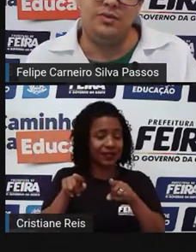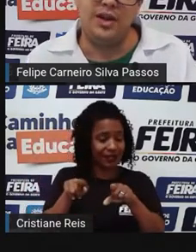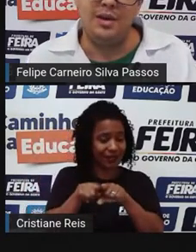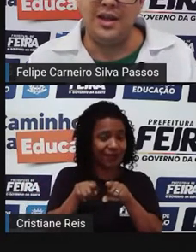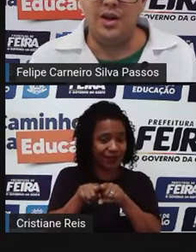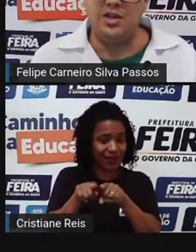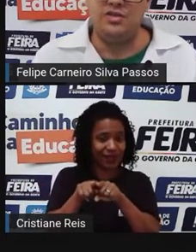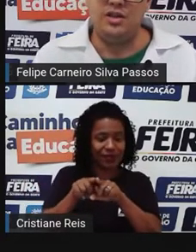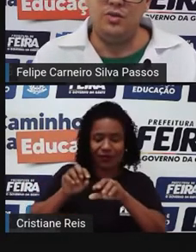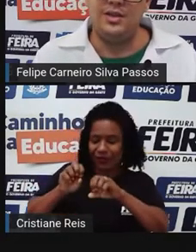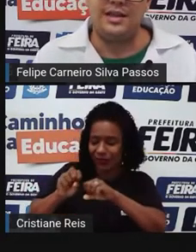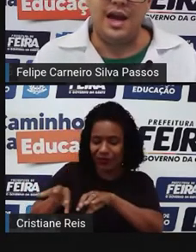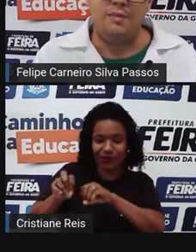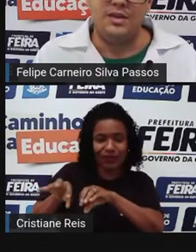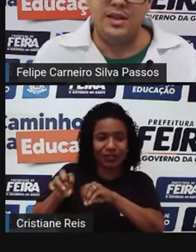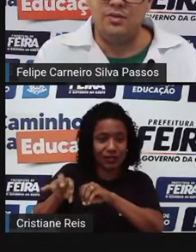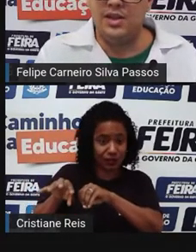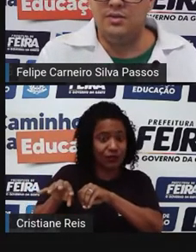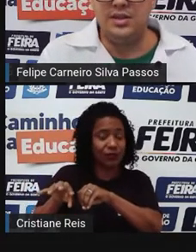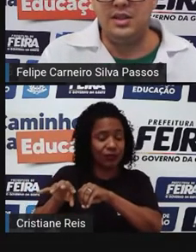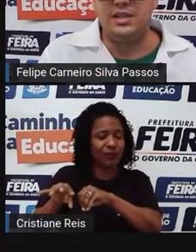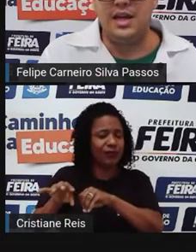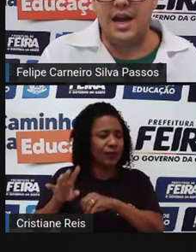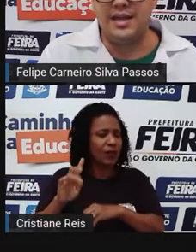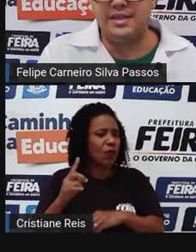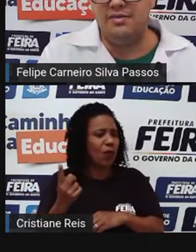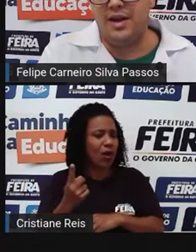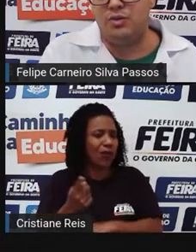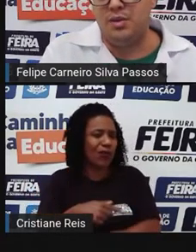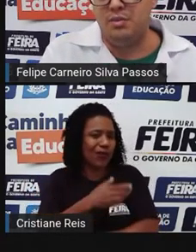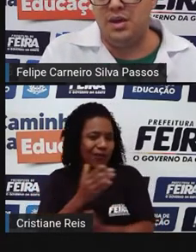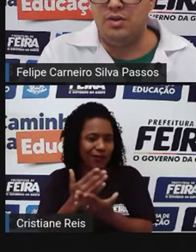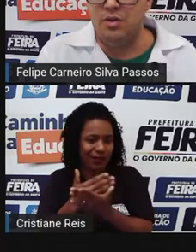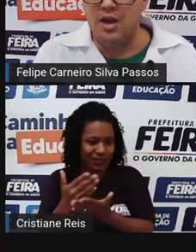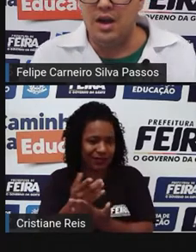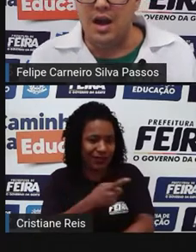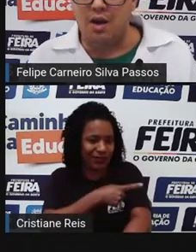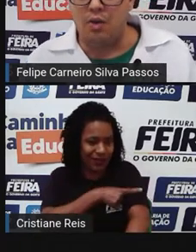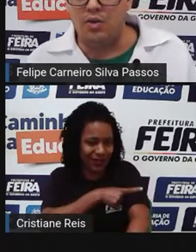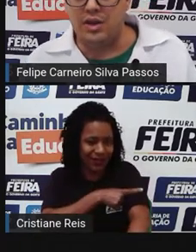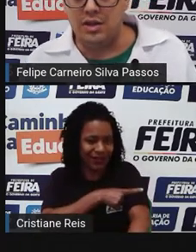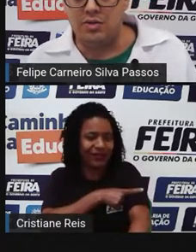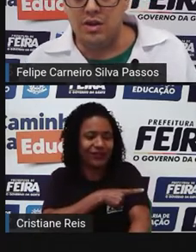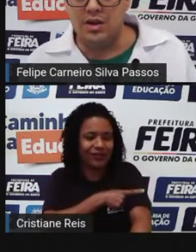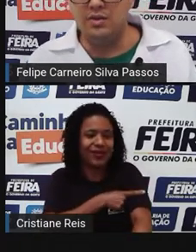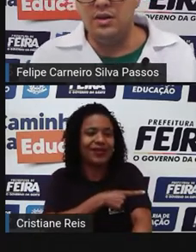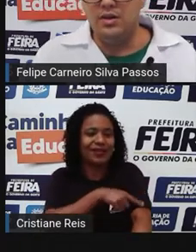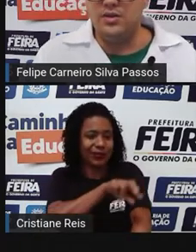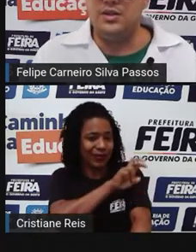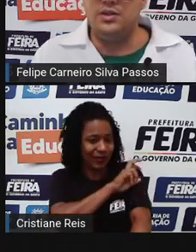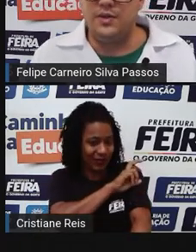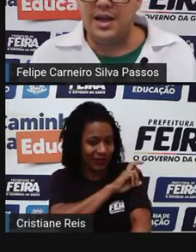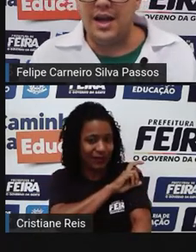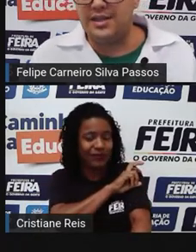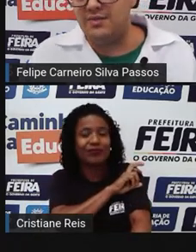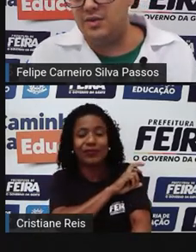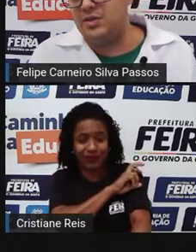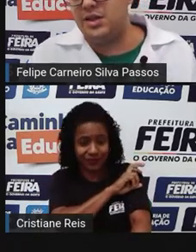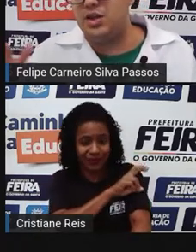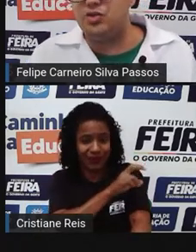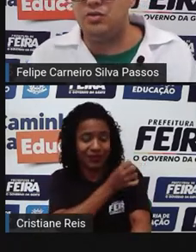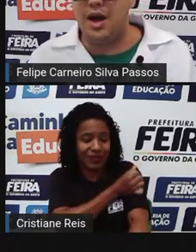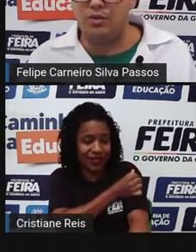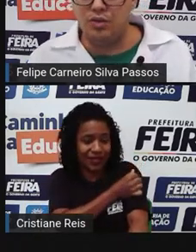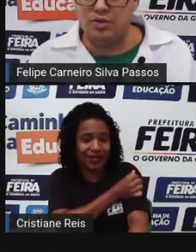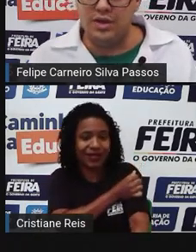O ensino fundamental, ele é dividido em duas etapas, né? Os anos iniciais, que vai do primeiro ao quinto ano. E os anos finais, que vai do